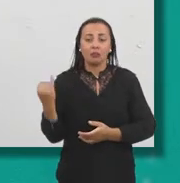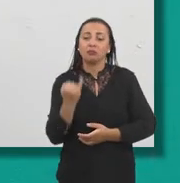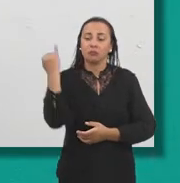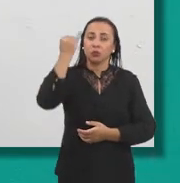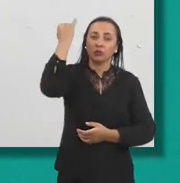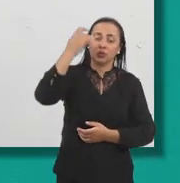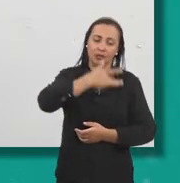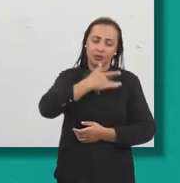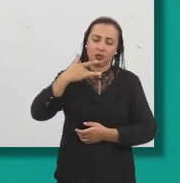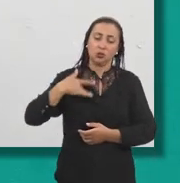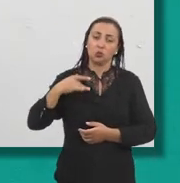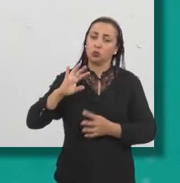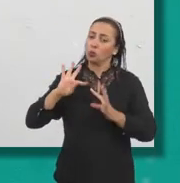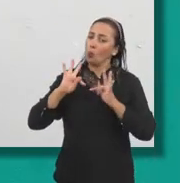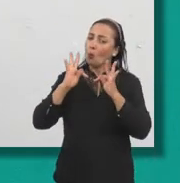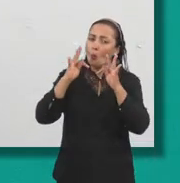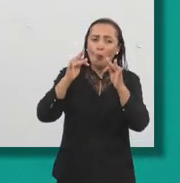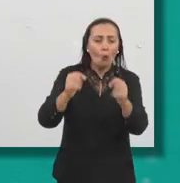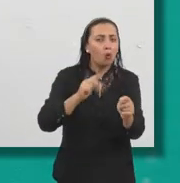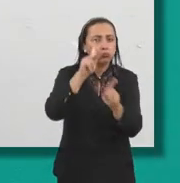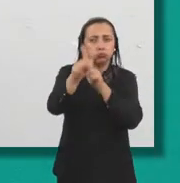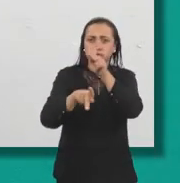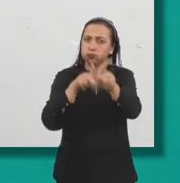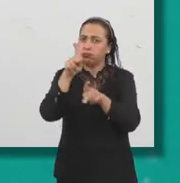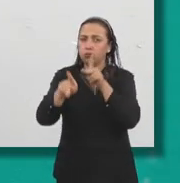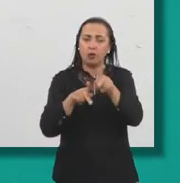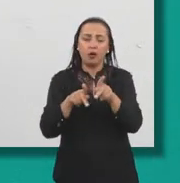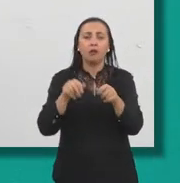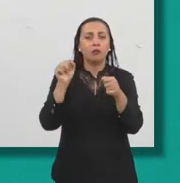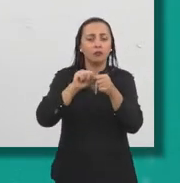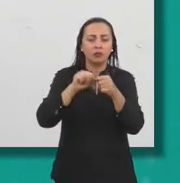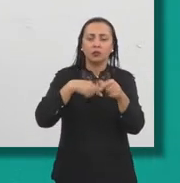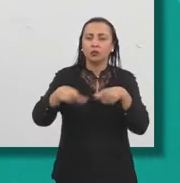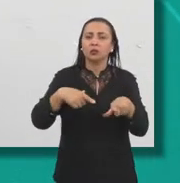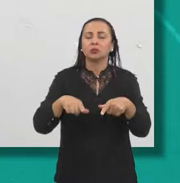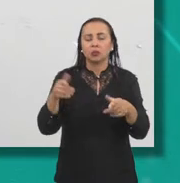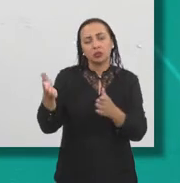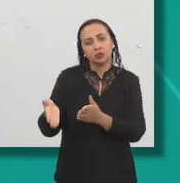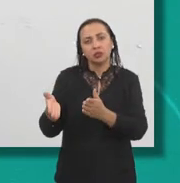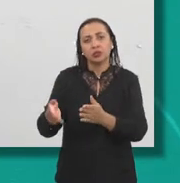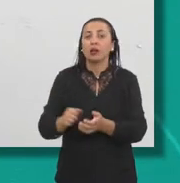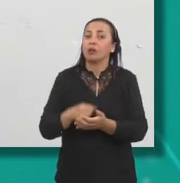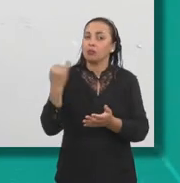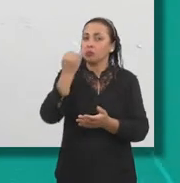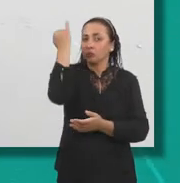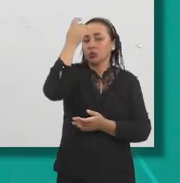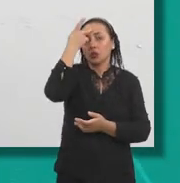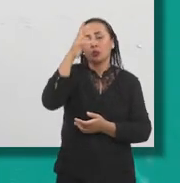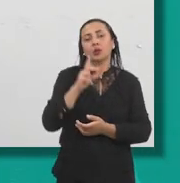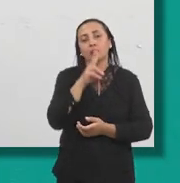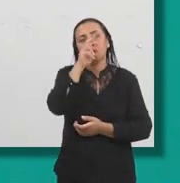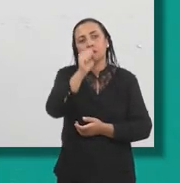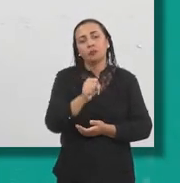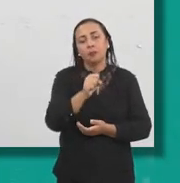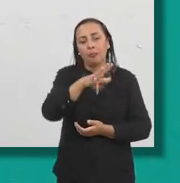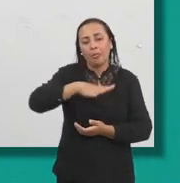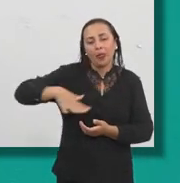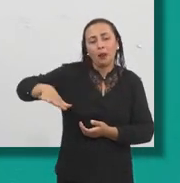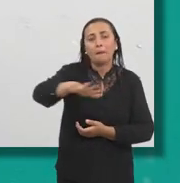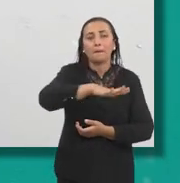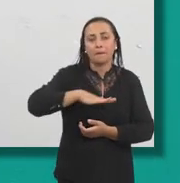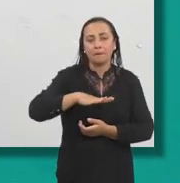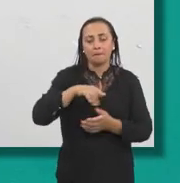saúde coletiva, a realização de trabalhos como esse também são importantes para fortalecer o ambiente de